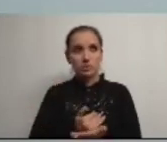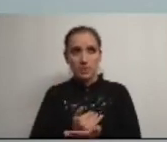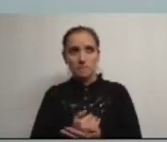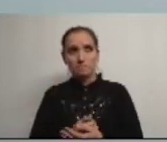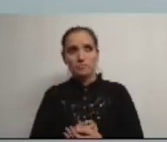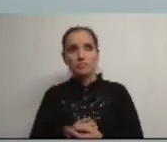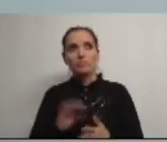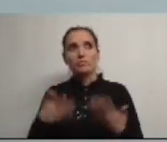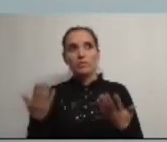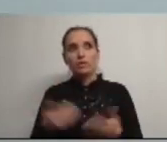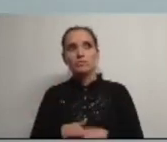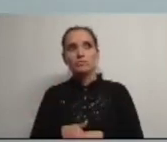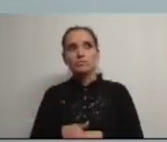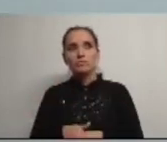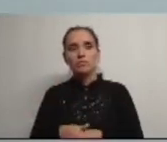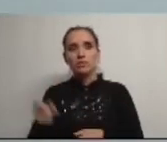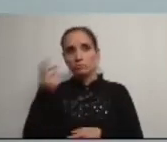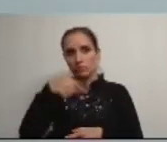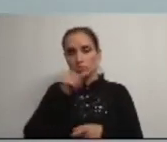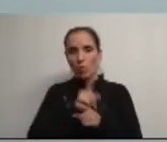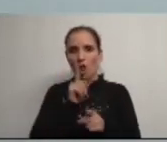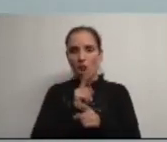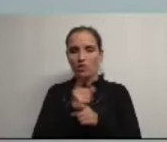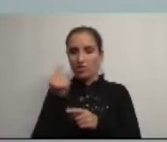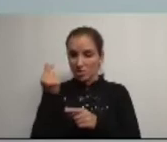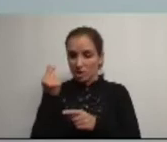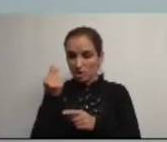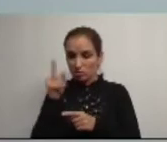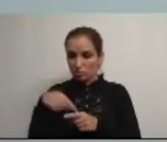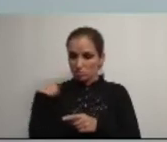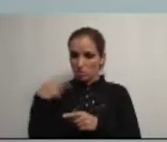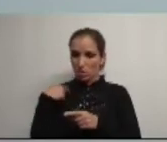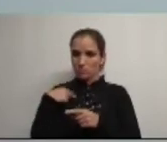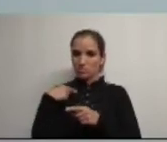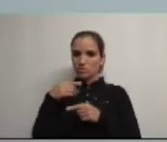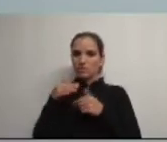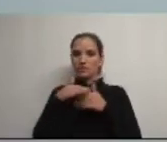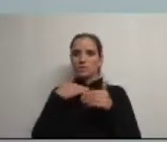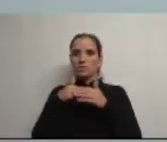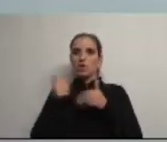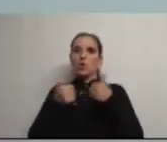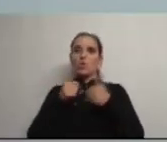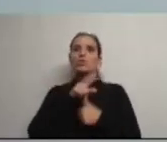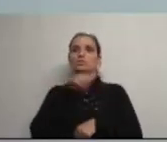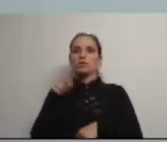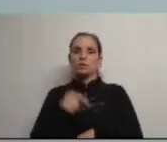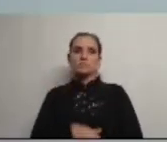ou seja vossa excelência está a usar o dinheiro dos próprios para lhes fazer concorrência